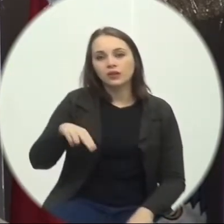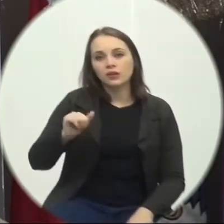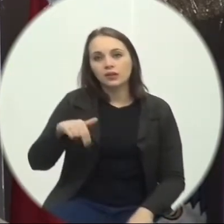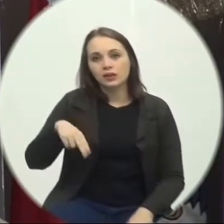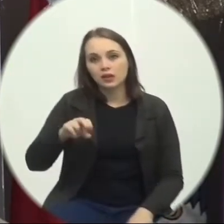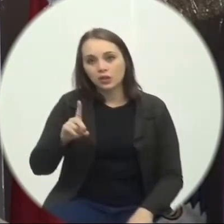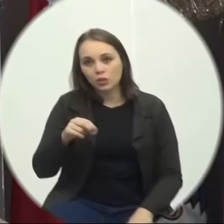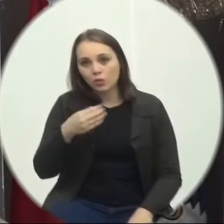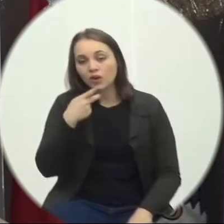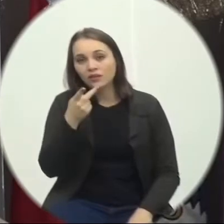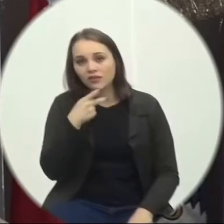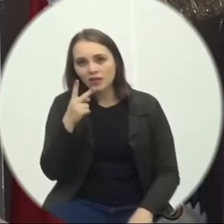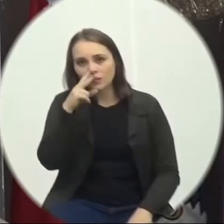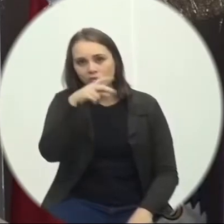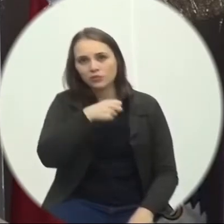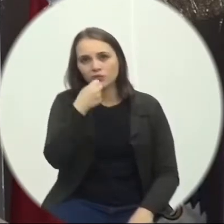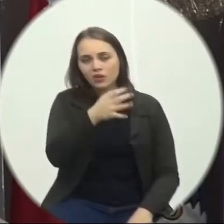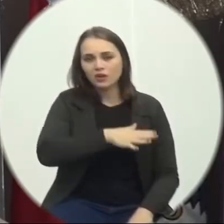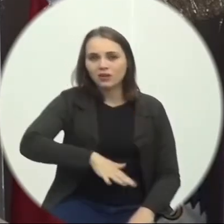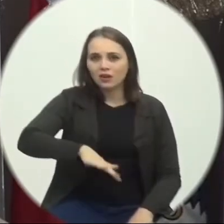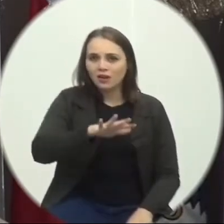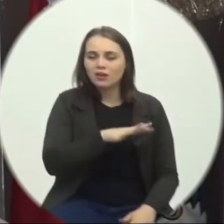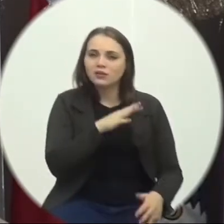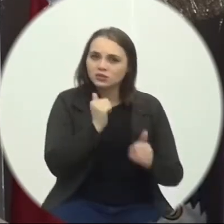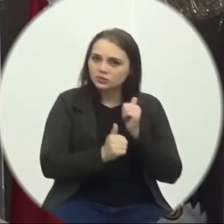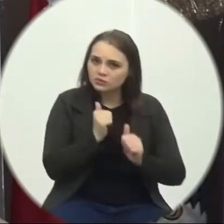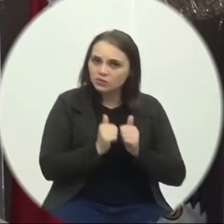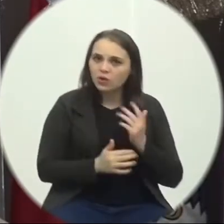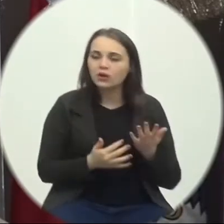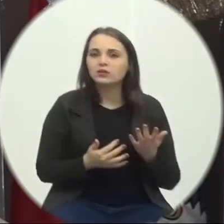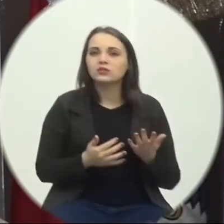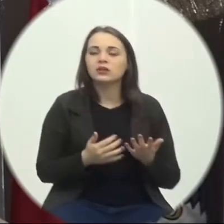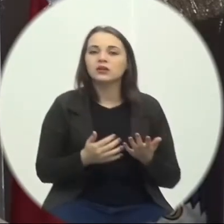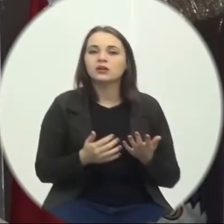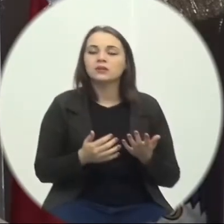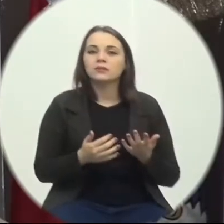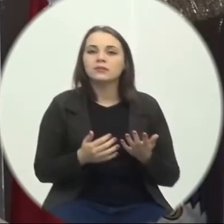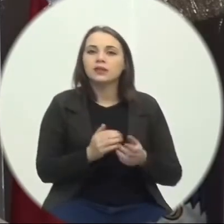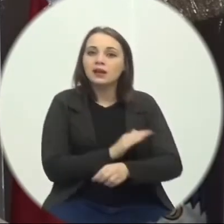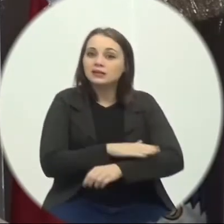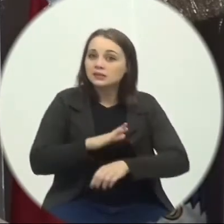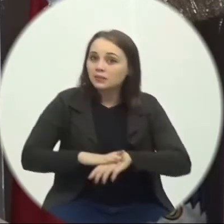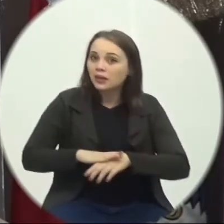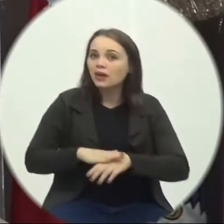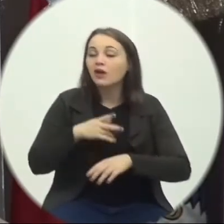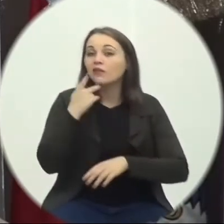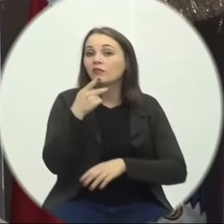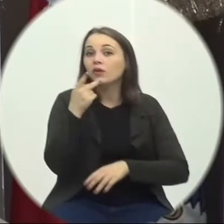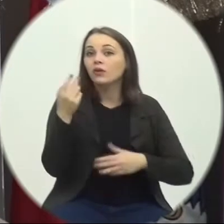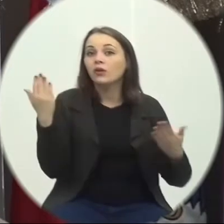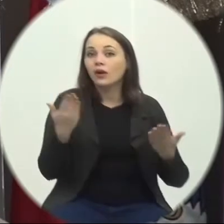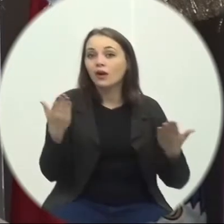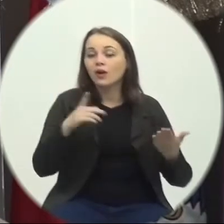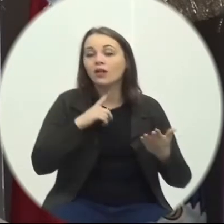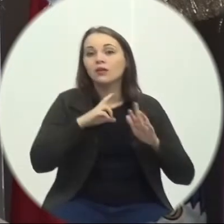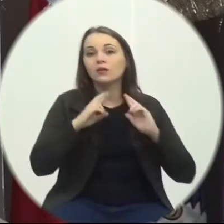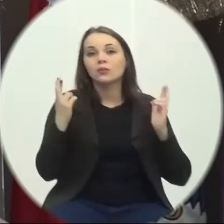Muito fortemente A questão Esportiva Na Assembleia Legislativa Tem uma reunião Agora Com o COIS